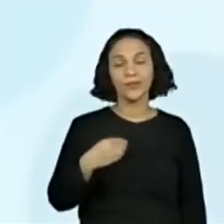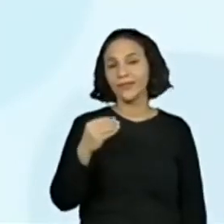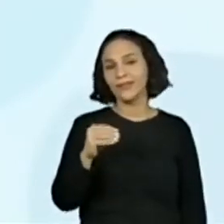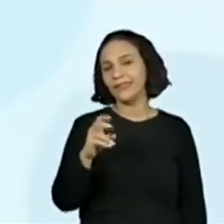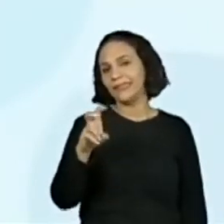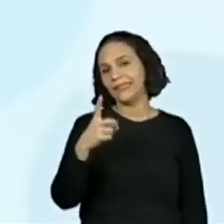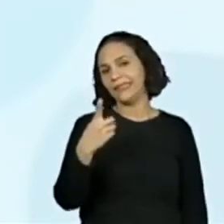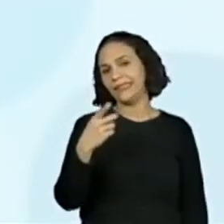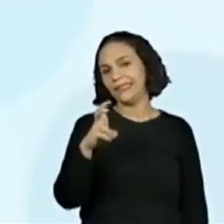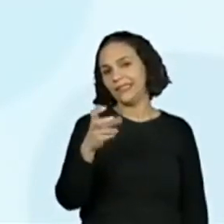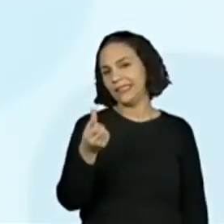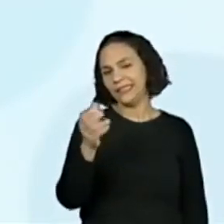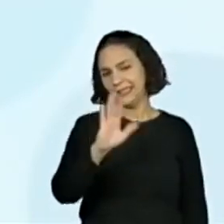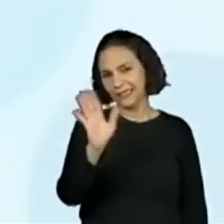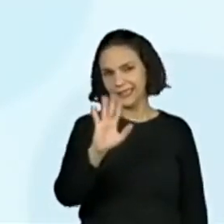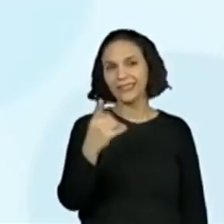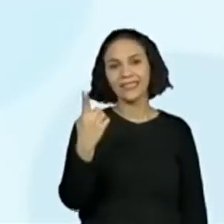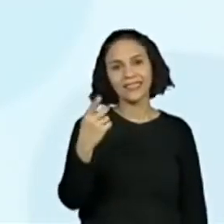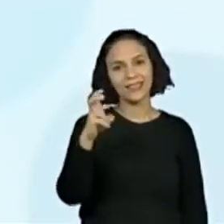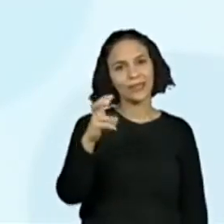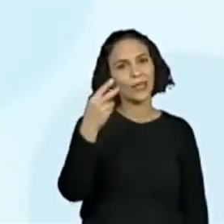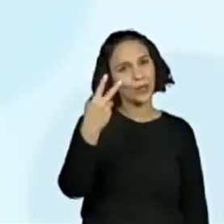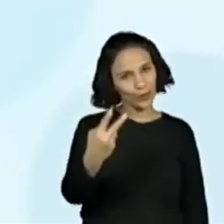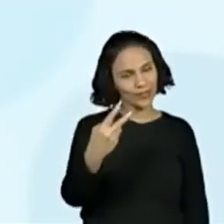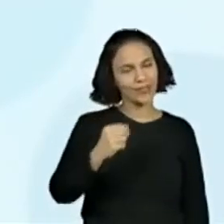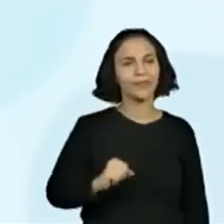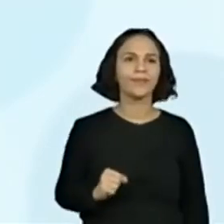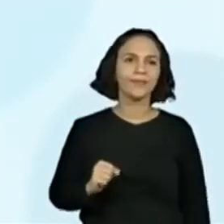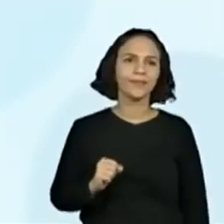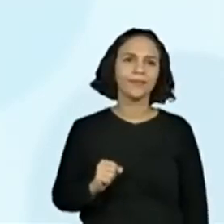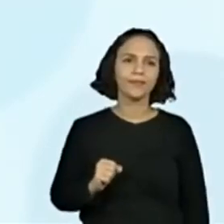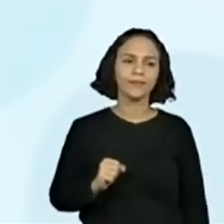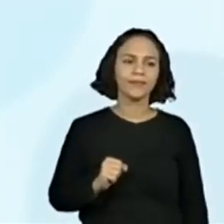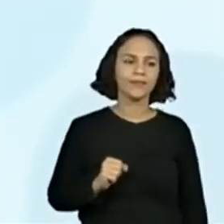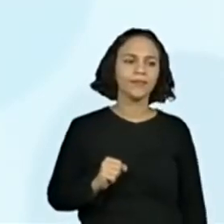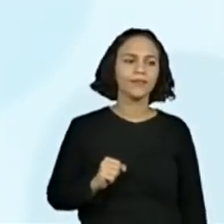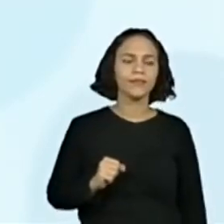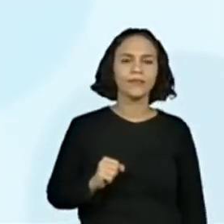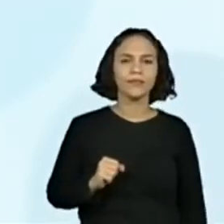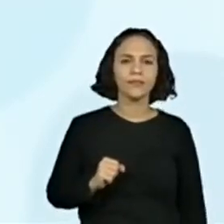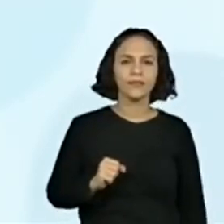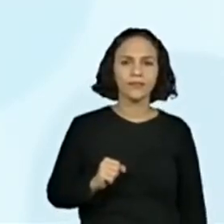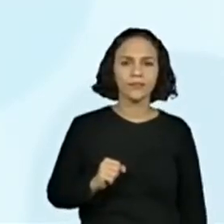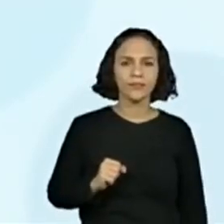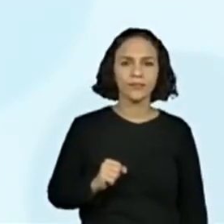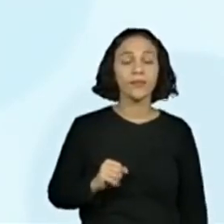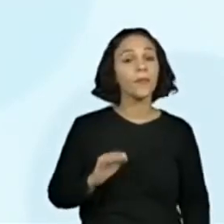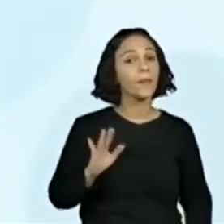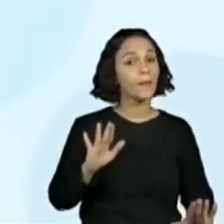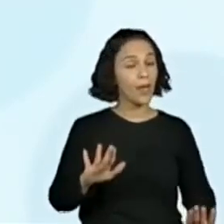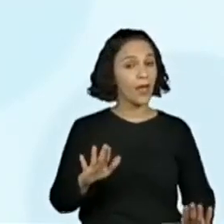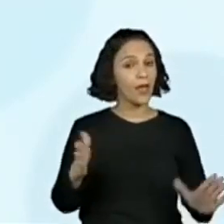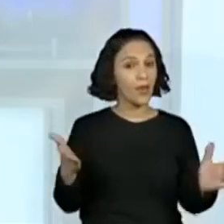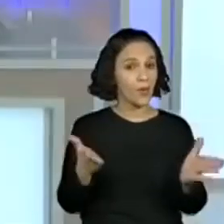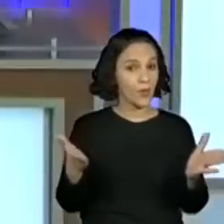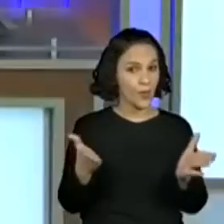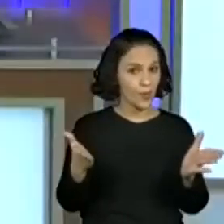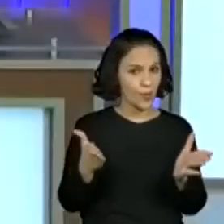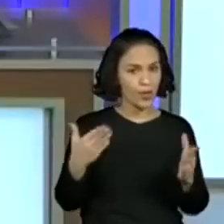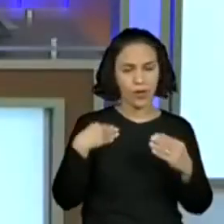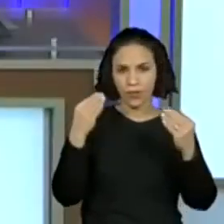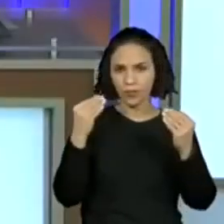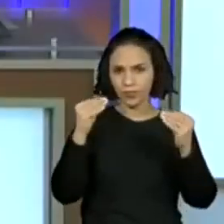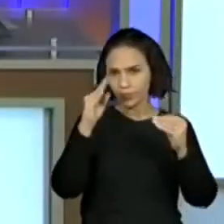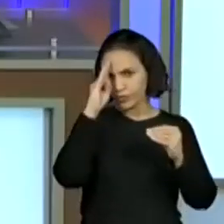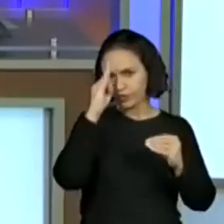156. 152. Ah, mas aí, agora, antes de eu preencher,